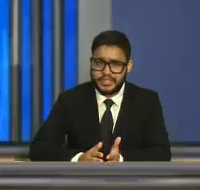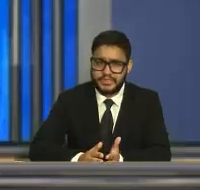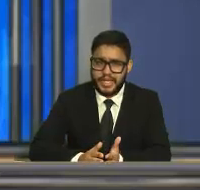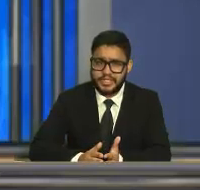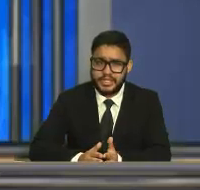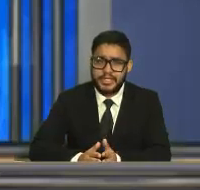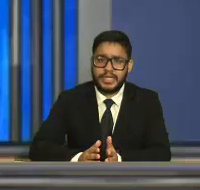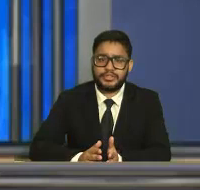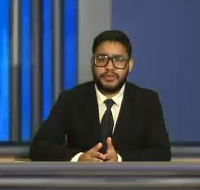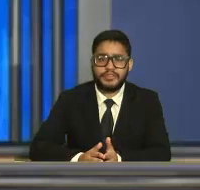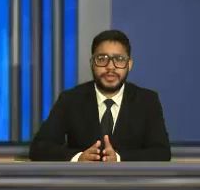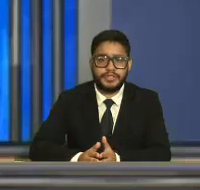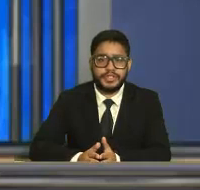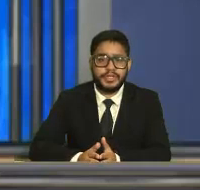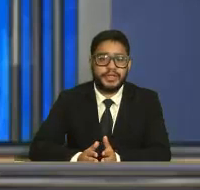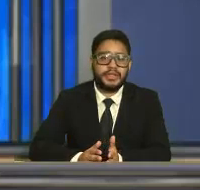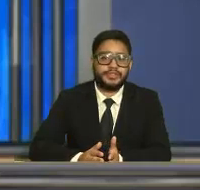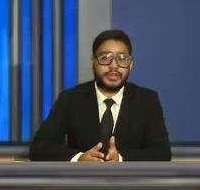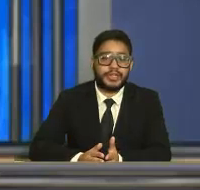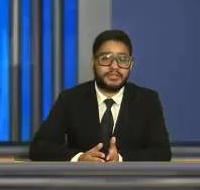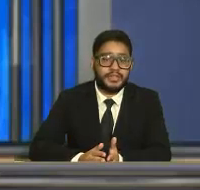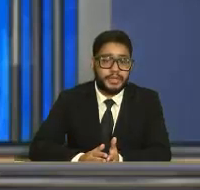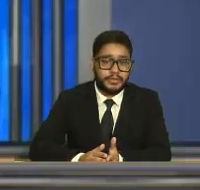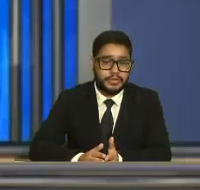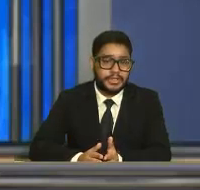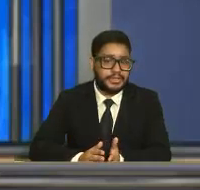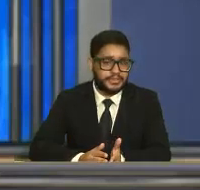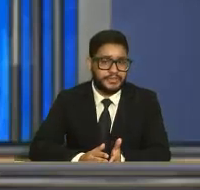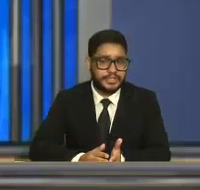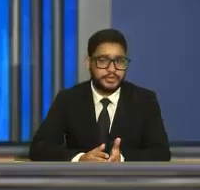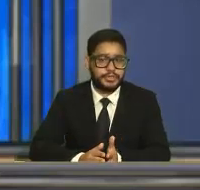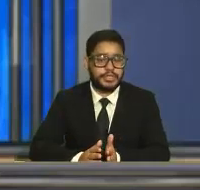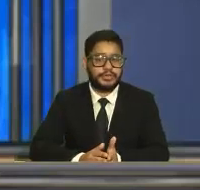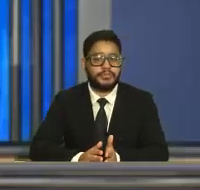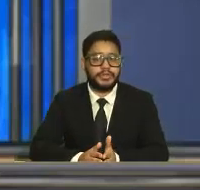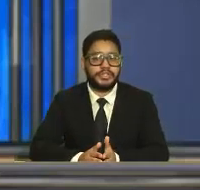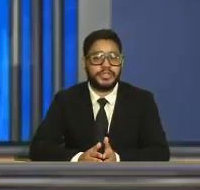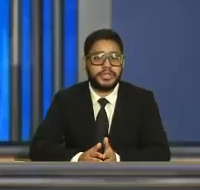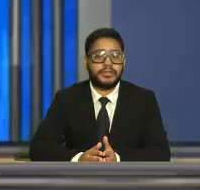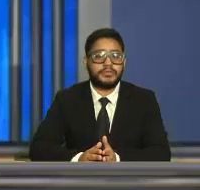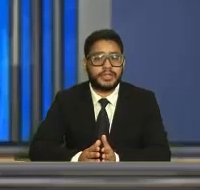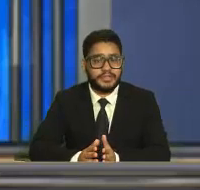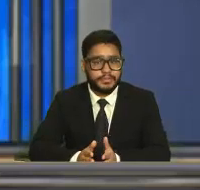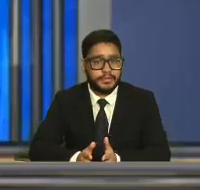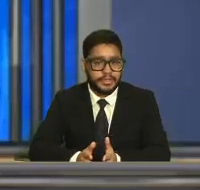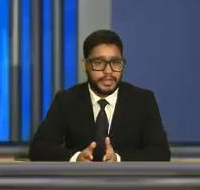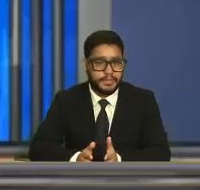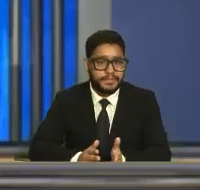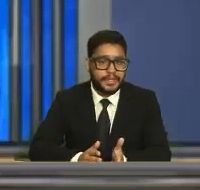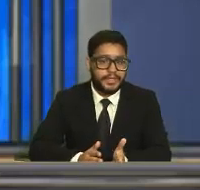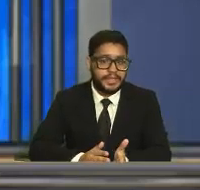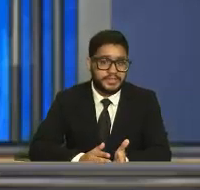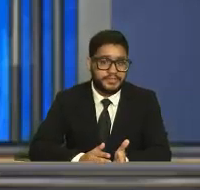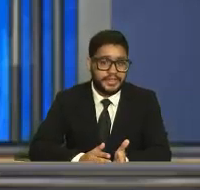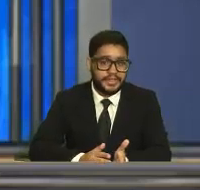segunda-feira, dia 7, das 9 às meio-dia, Escola Darcy Ribeiro. Na terça-feira, dia 8, das 9 às meio-dia, um Darcy Ribeiro também.